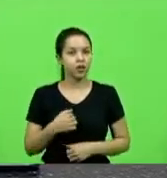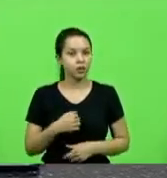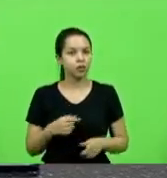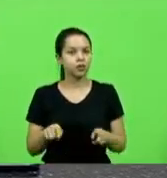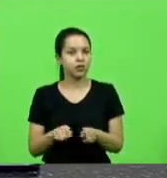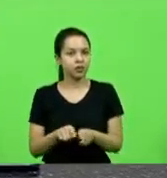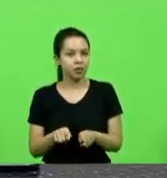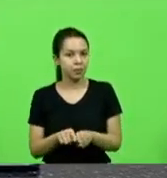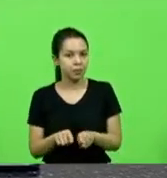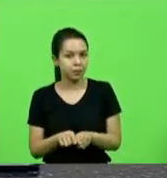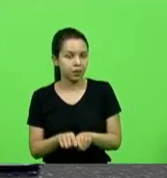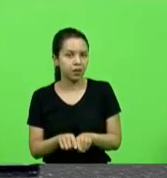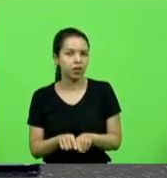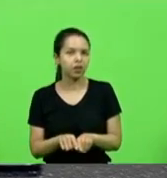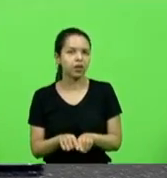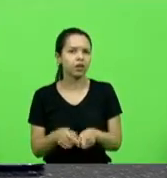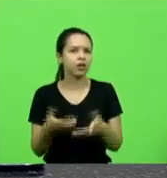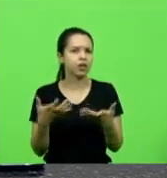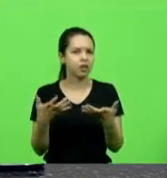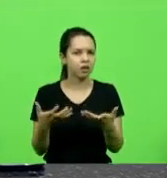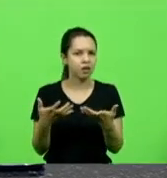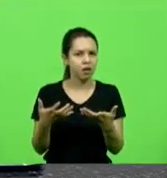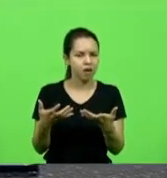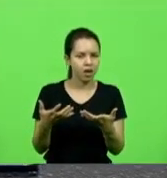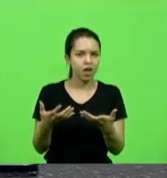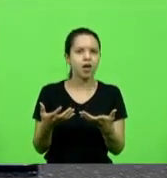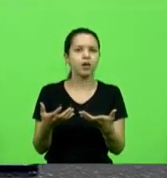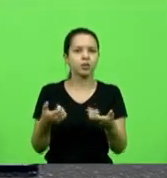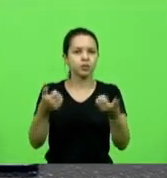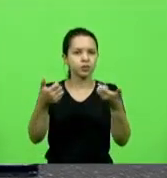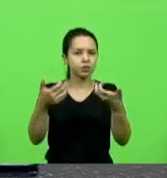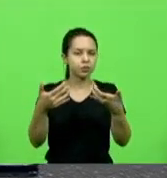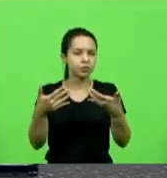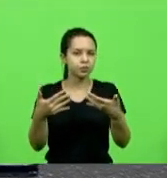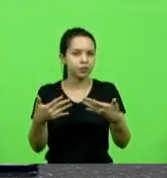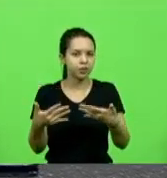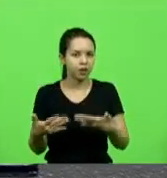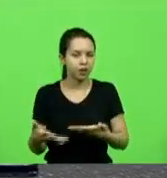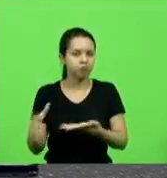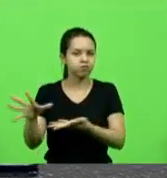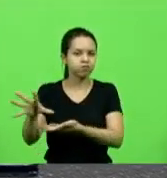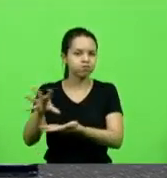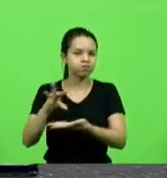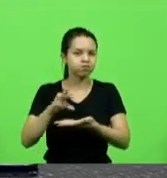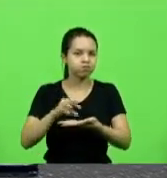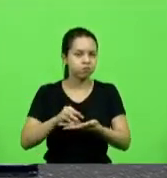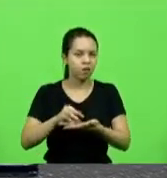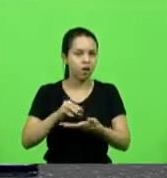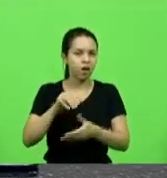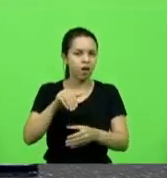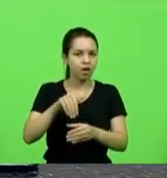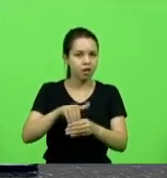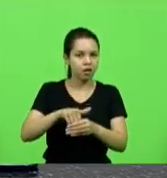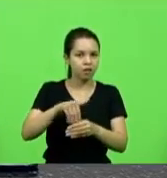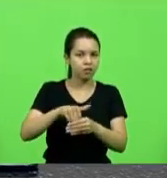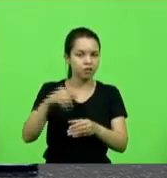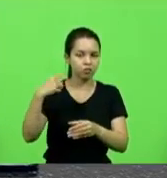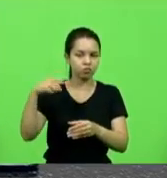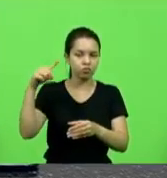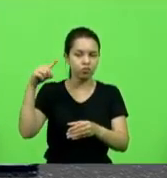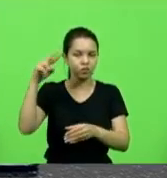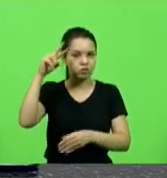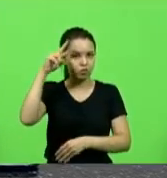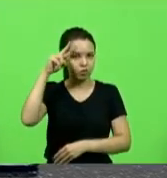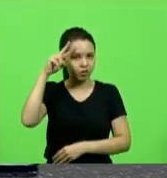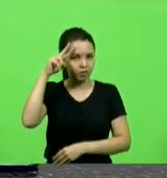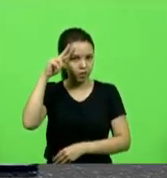aqui referência a eleição que nós tivemos na segunda-feira quando essa casa deu